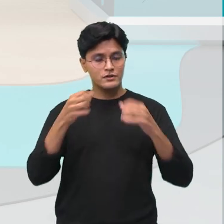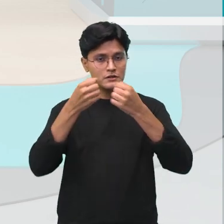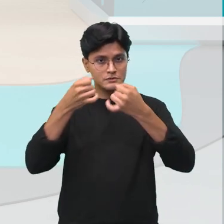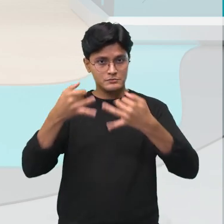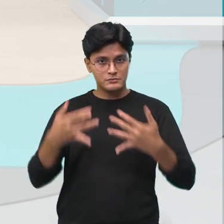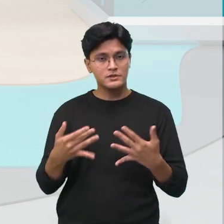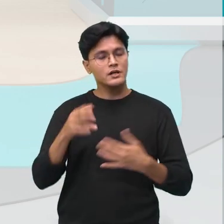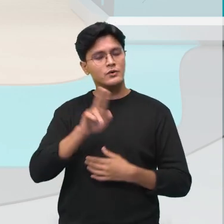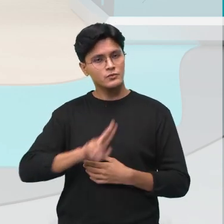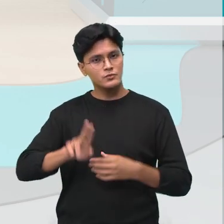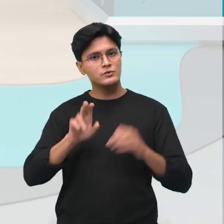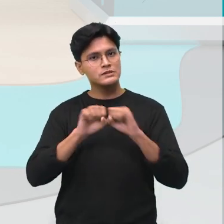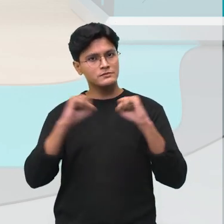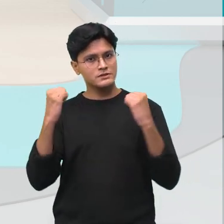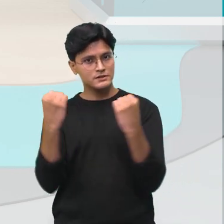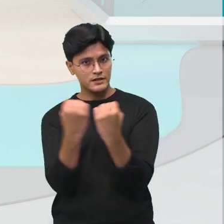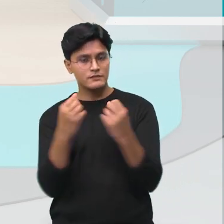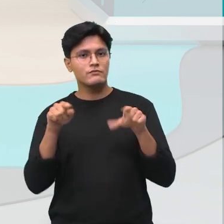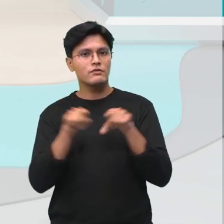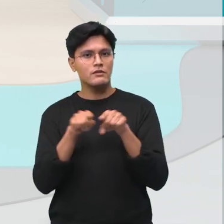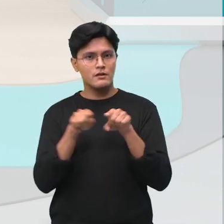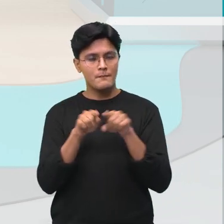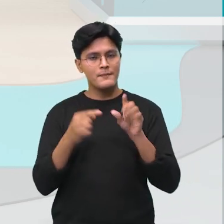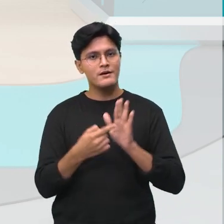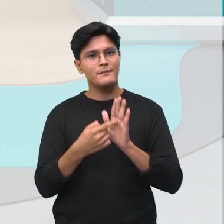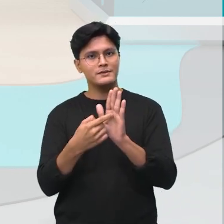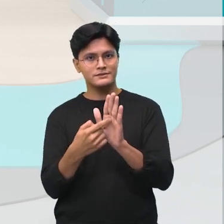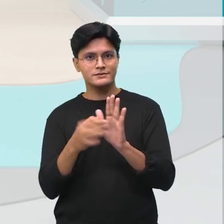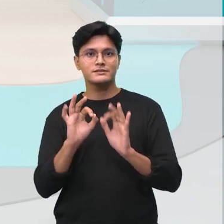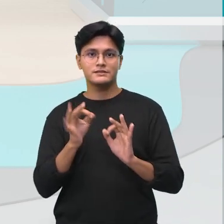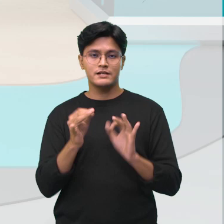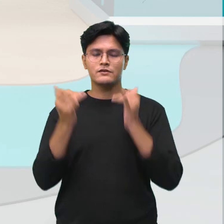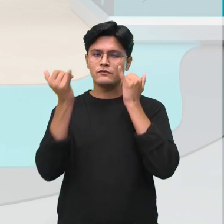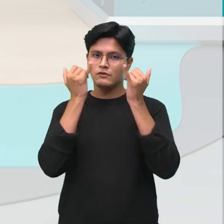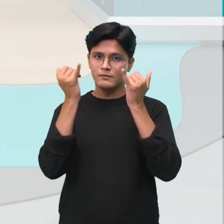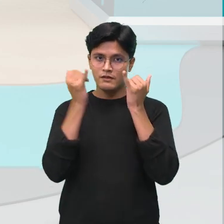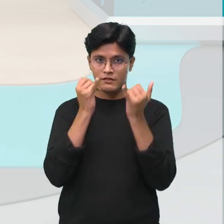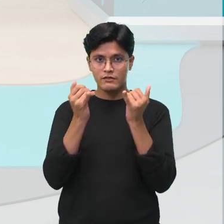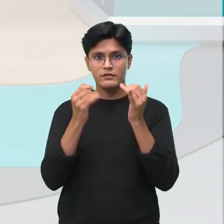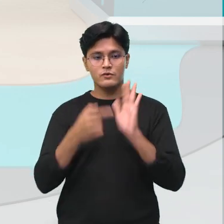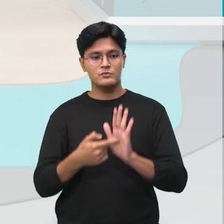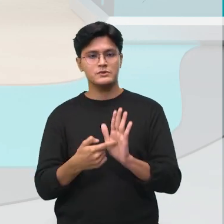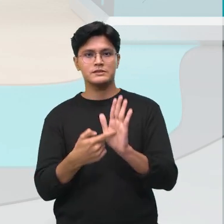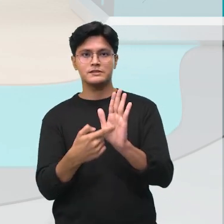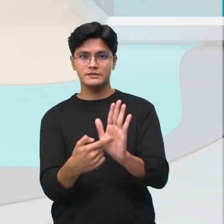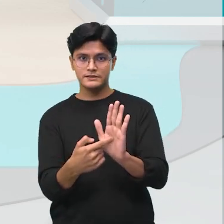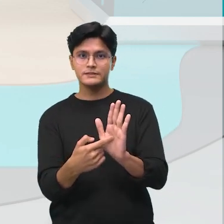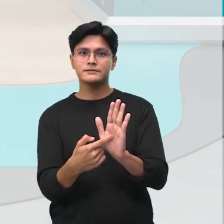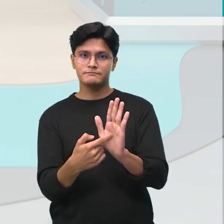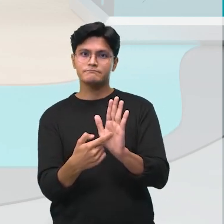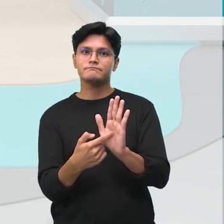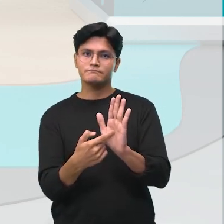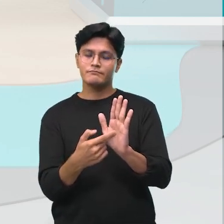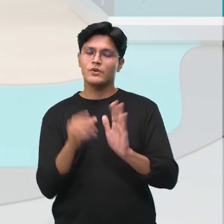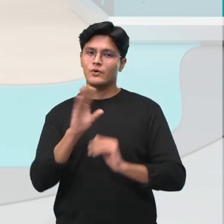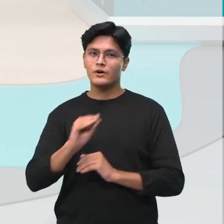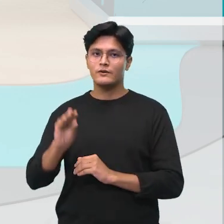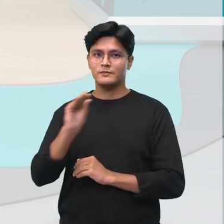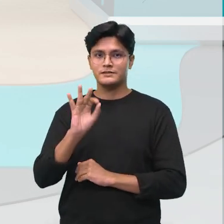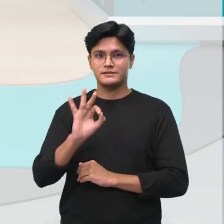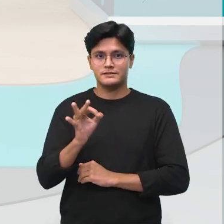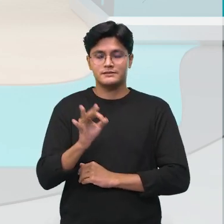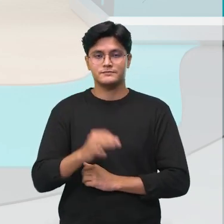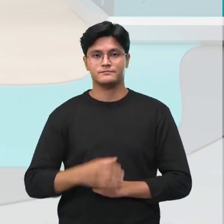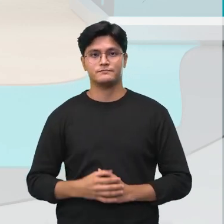para fazer essa apresentação, né? Expor esses dados, expor esses resultados de forma oral, ok?